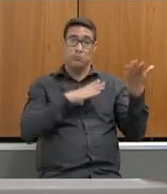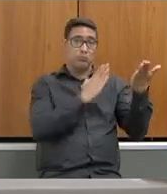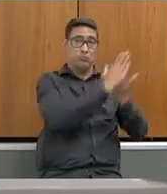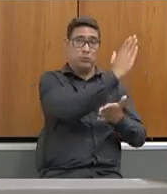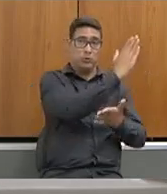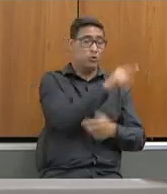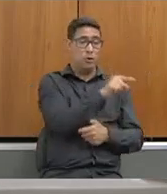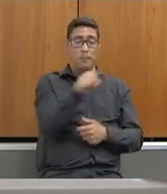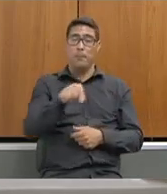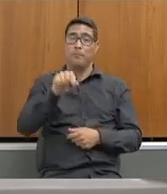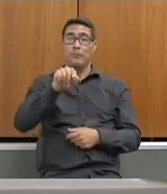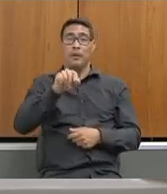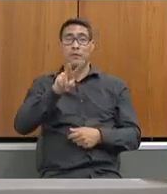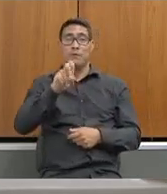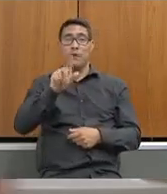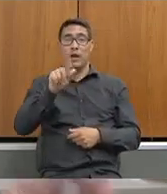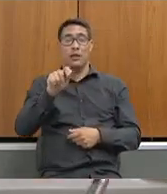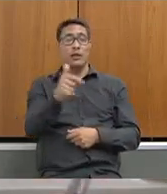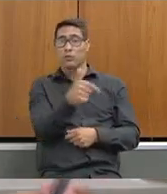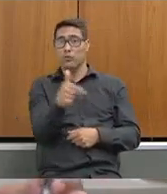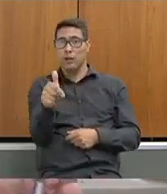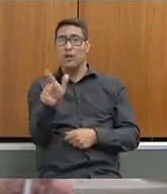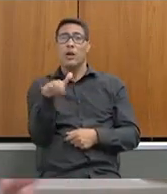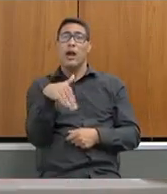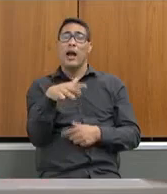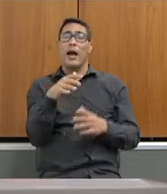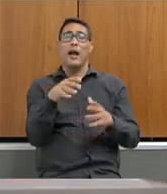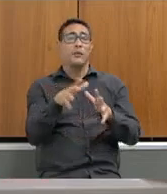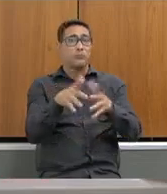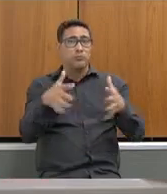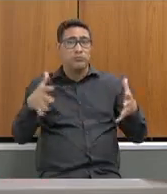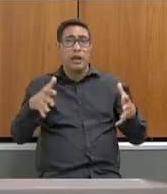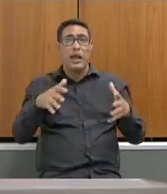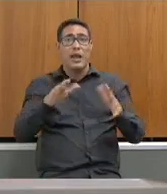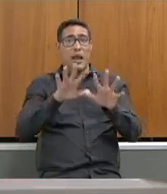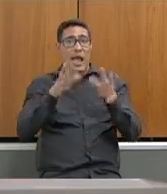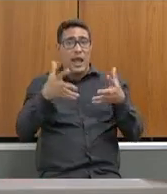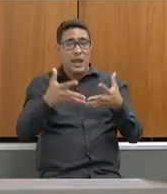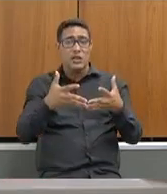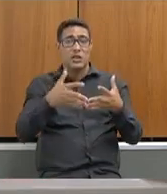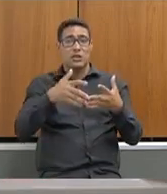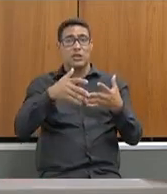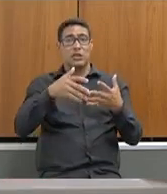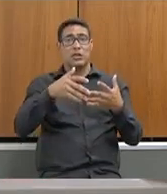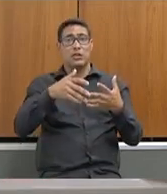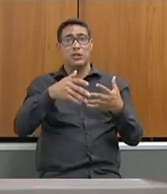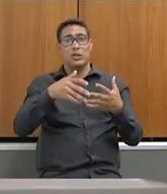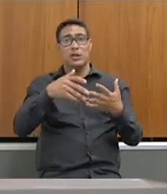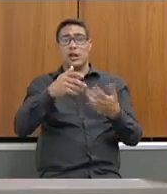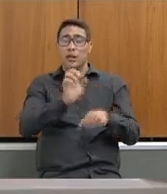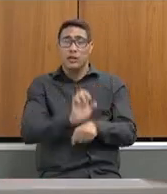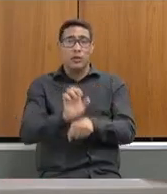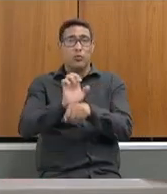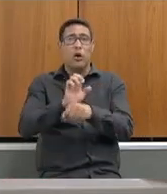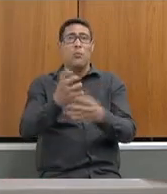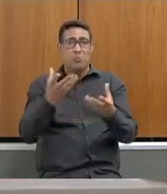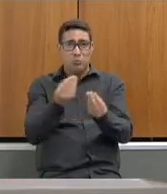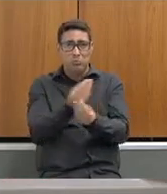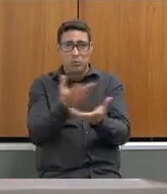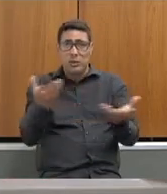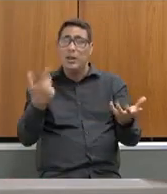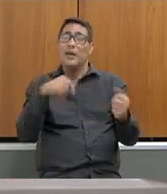Como a rede estadual é extensa, às vezes, o professor fez com uma cidade X, lá não tem mais a vaga,